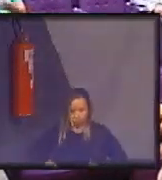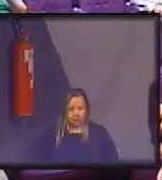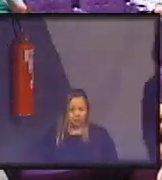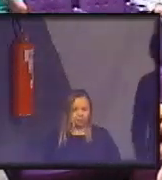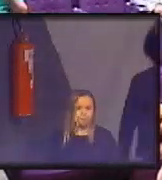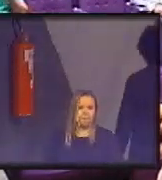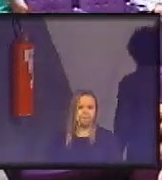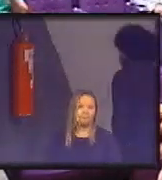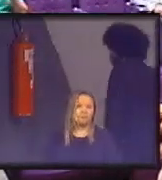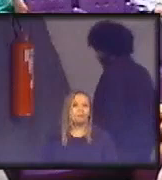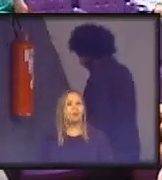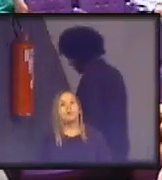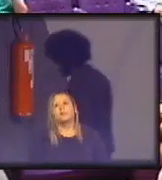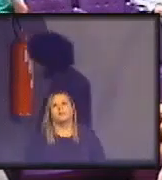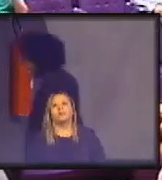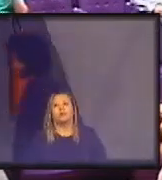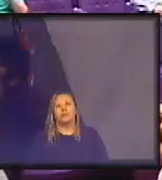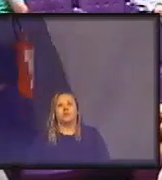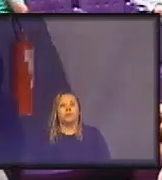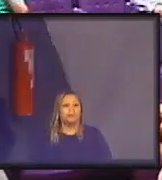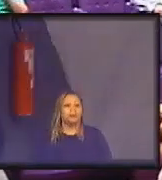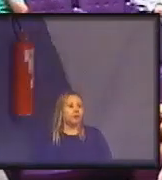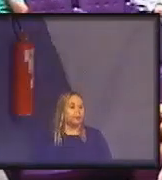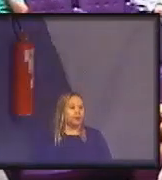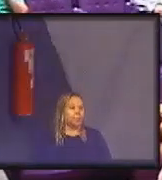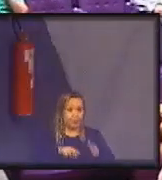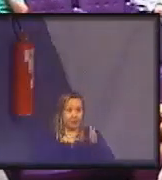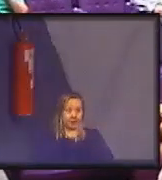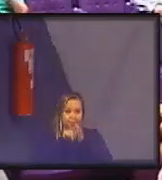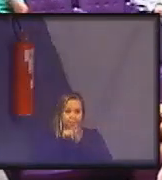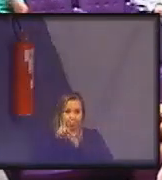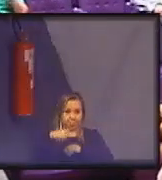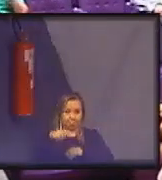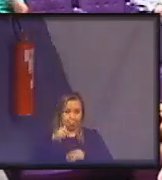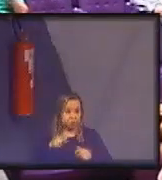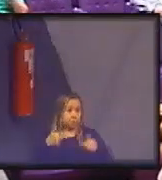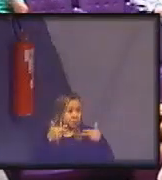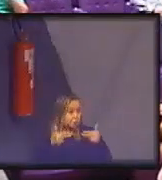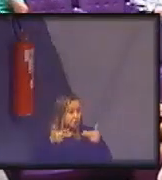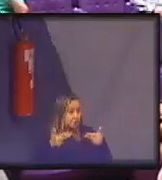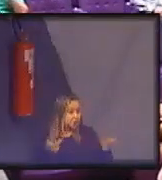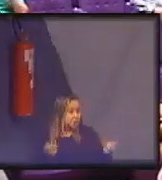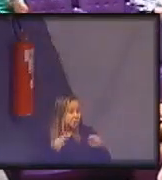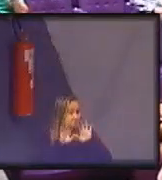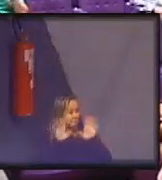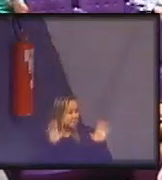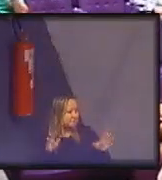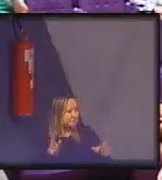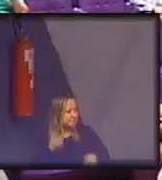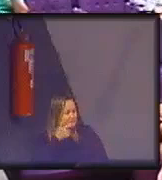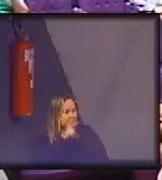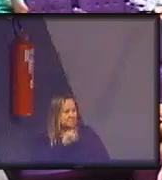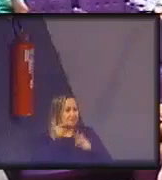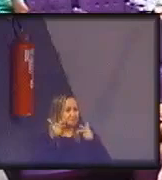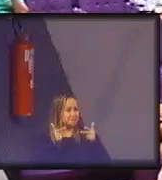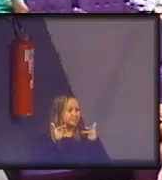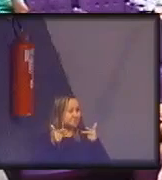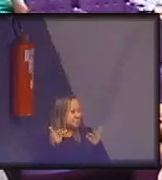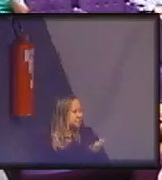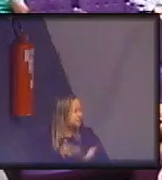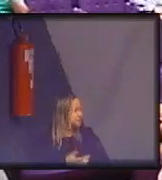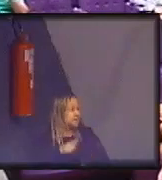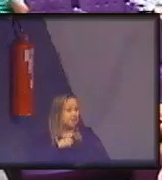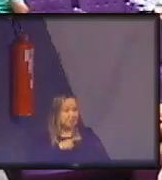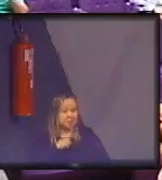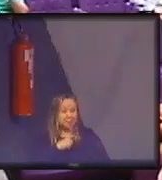som ele perguntou aqui gente se eu me divertir claro né é com certeza A gente está tendo uma